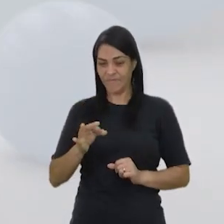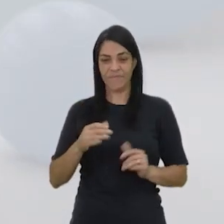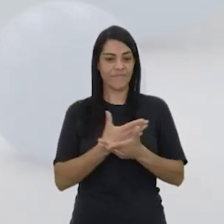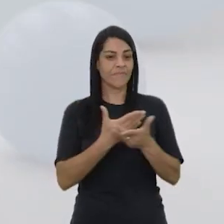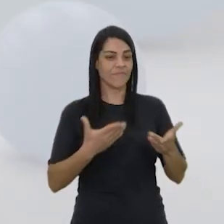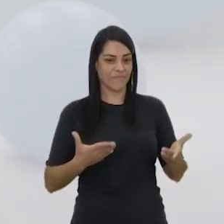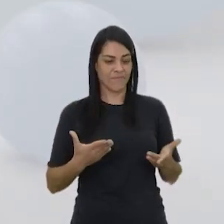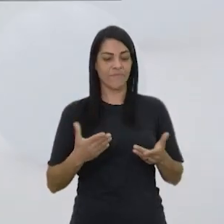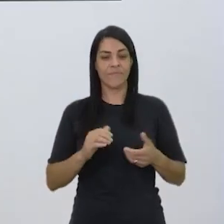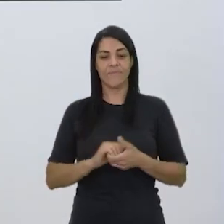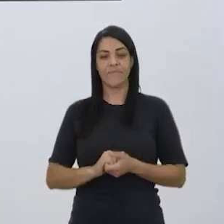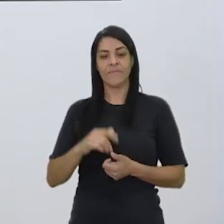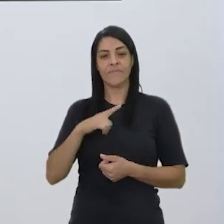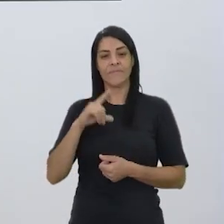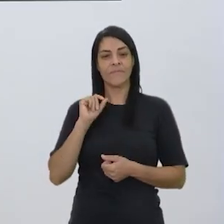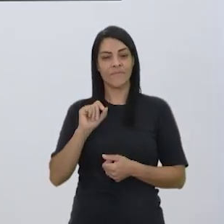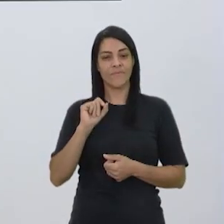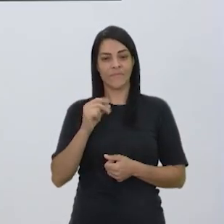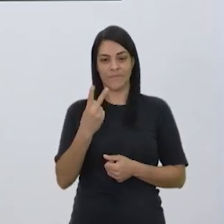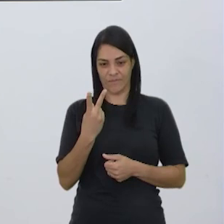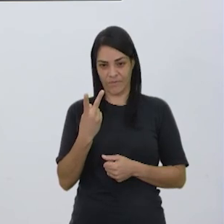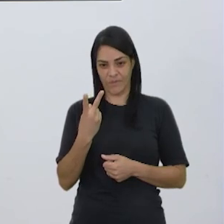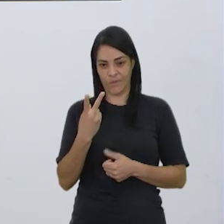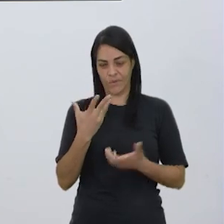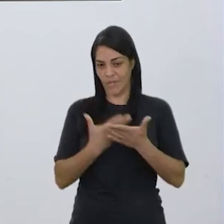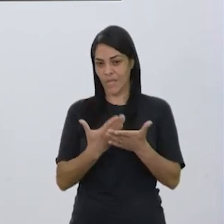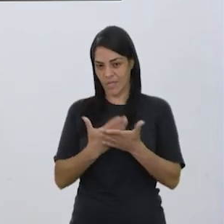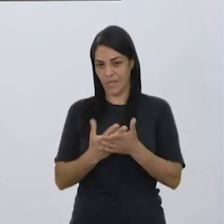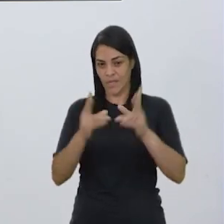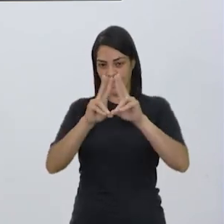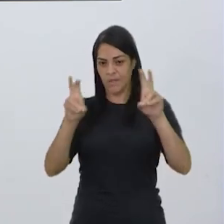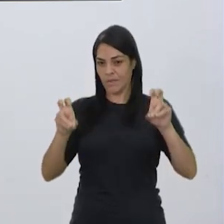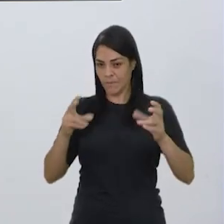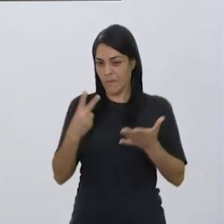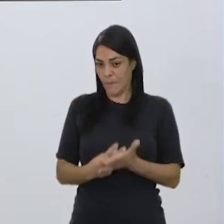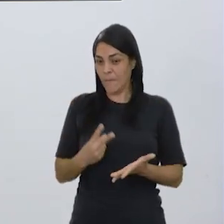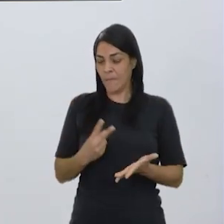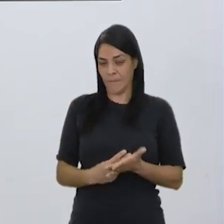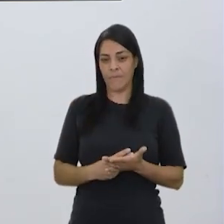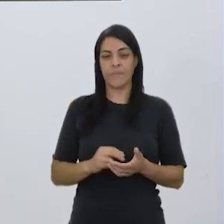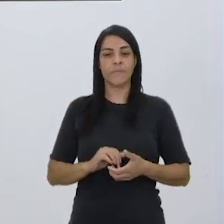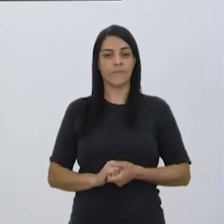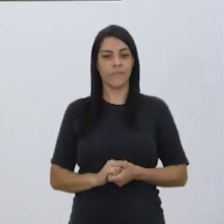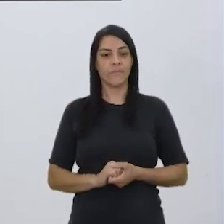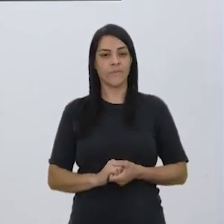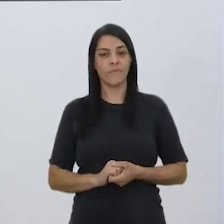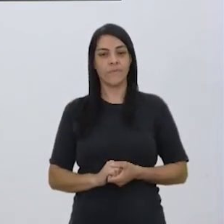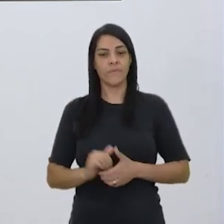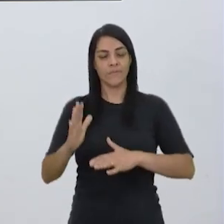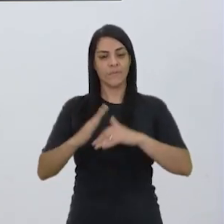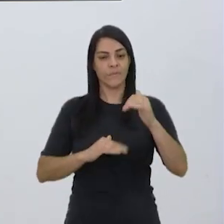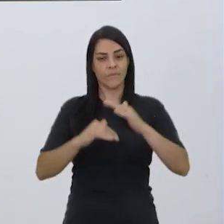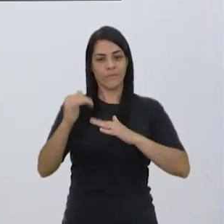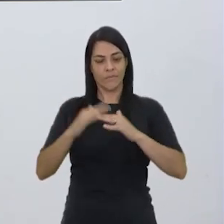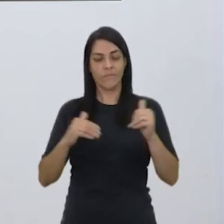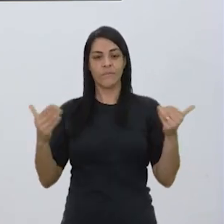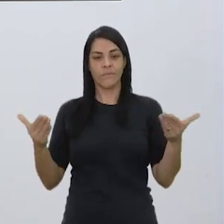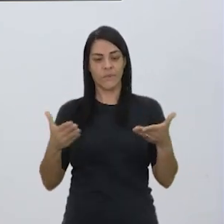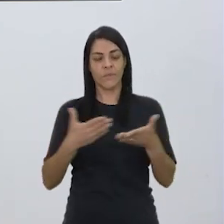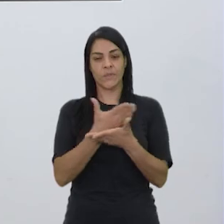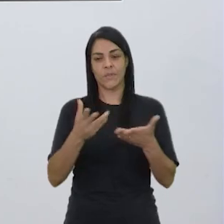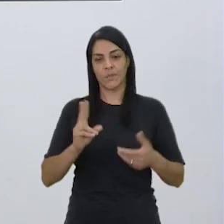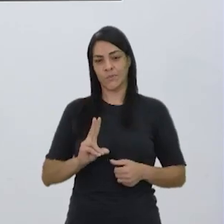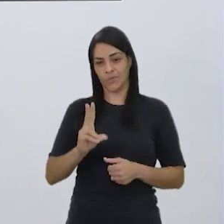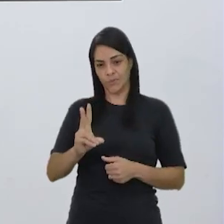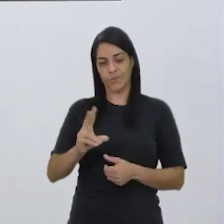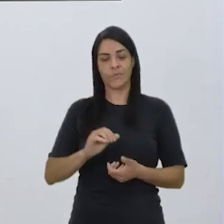estamos aí há duas aulas falando desse tema, ou na verdade dessa habilidade, e hoje a gente continua